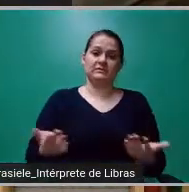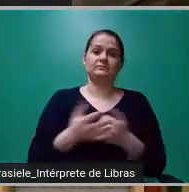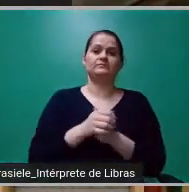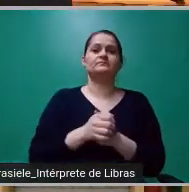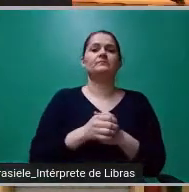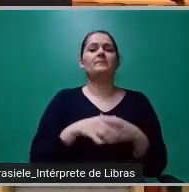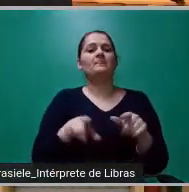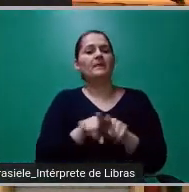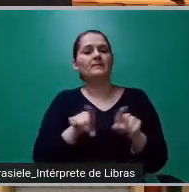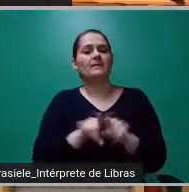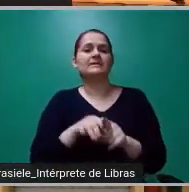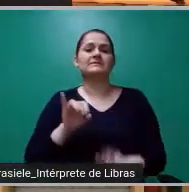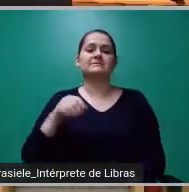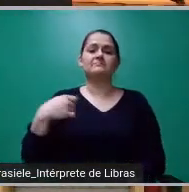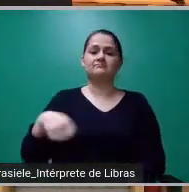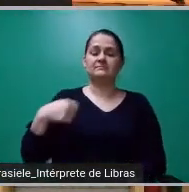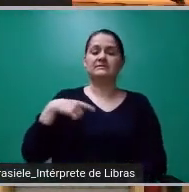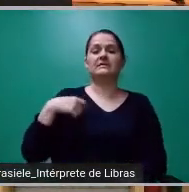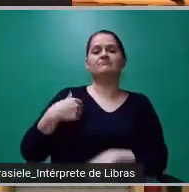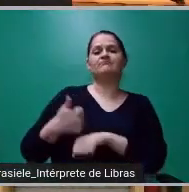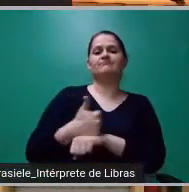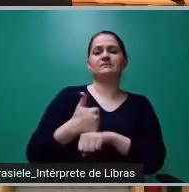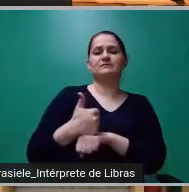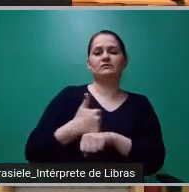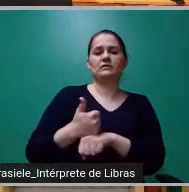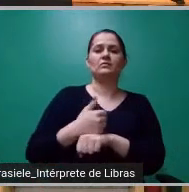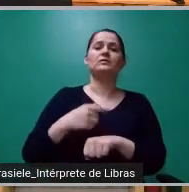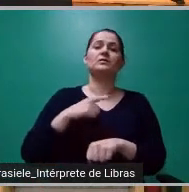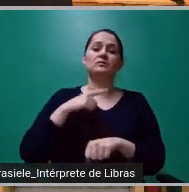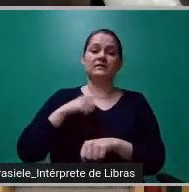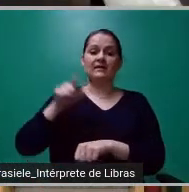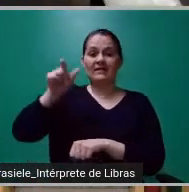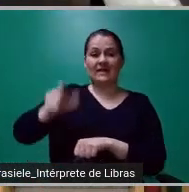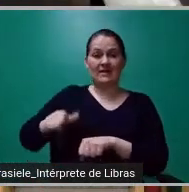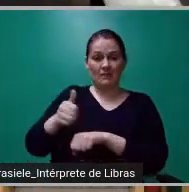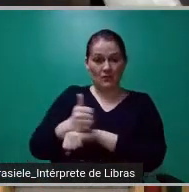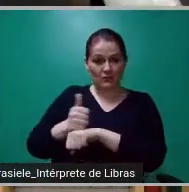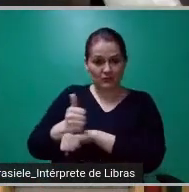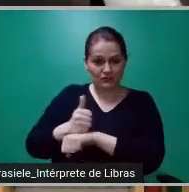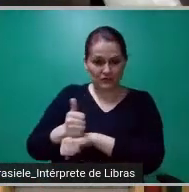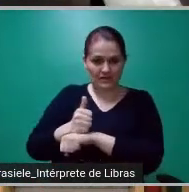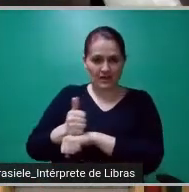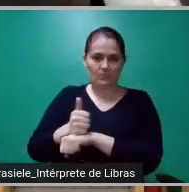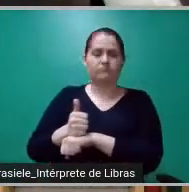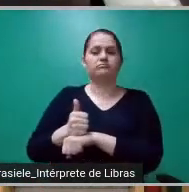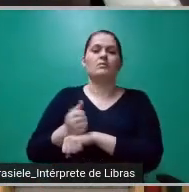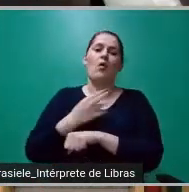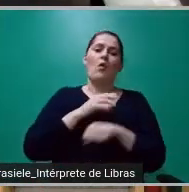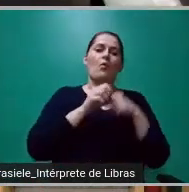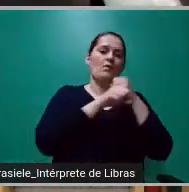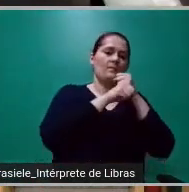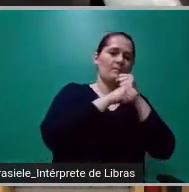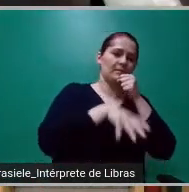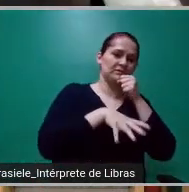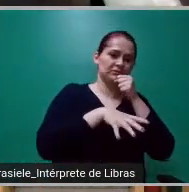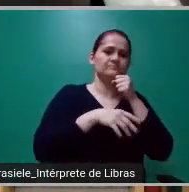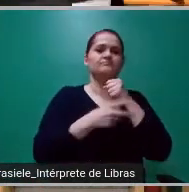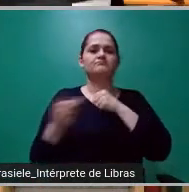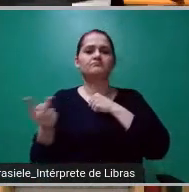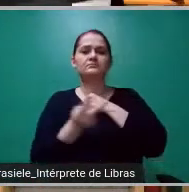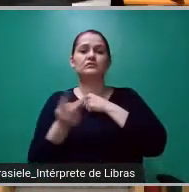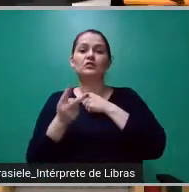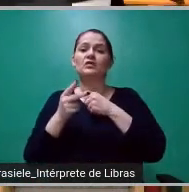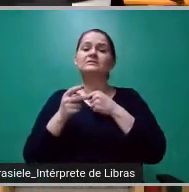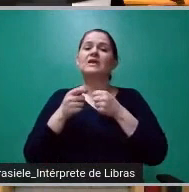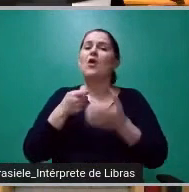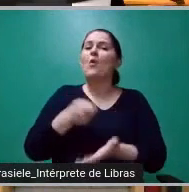ou à imprensa, são duas coisas distintas, mas impõe ao jornalista ou à imprensa a obrigação de informar. Porque a